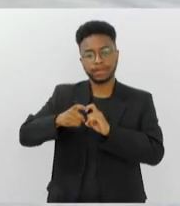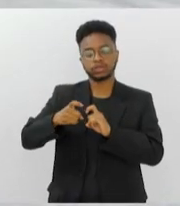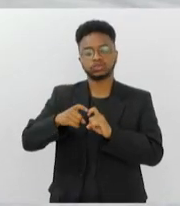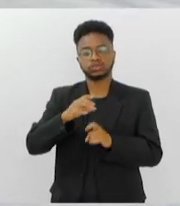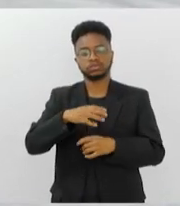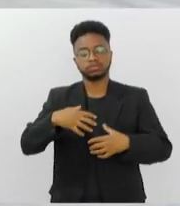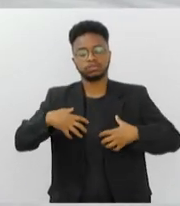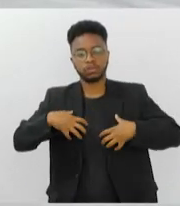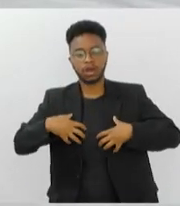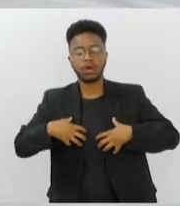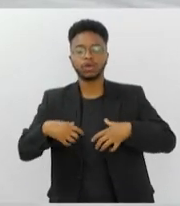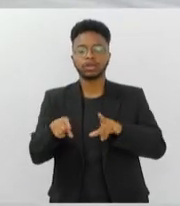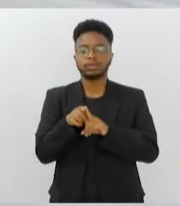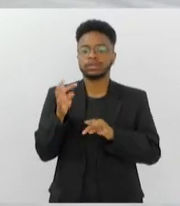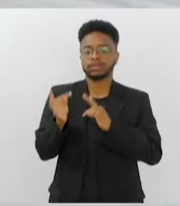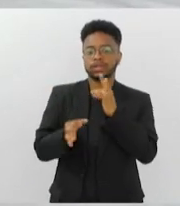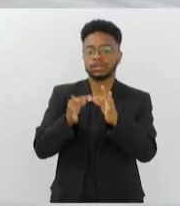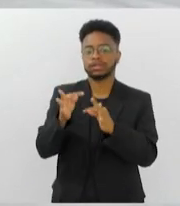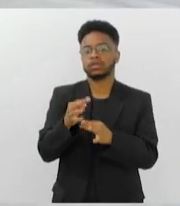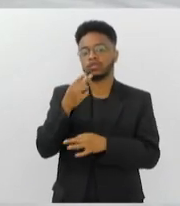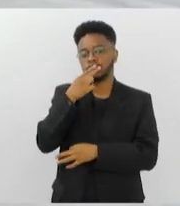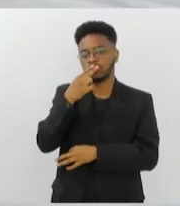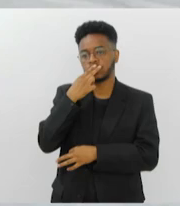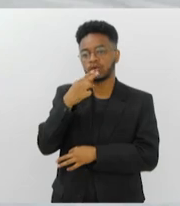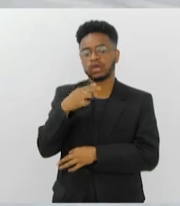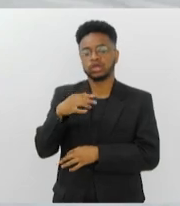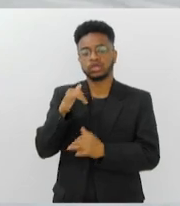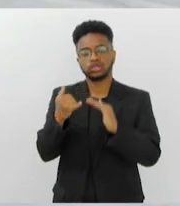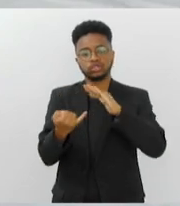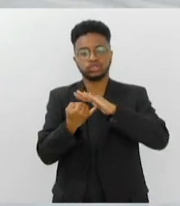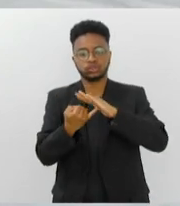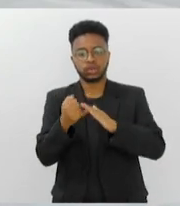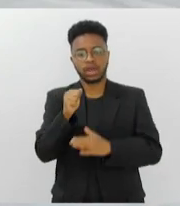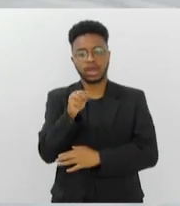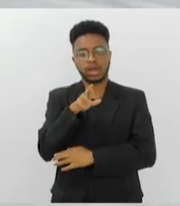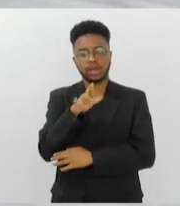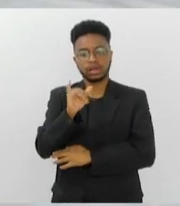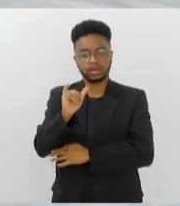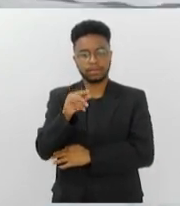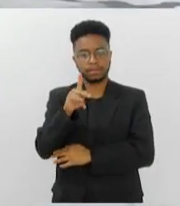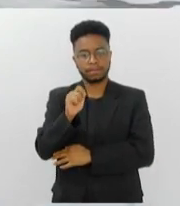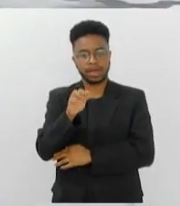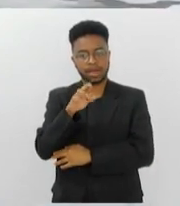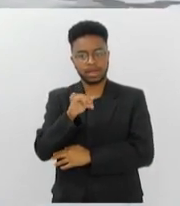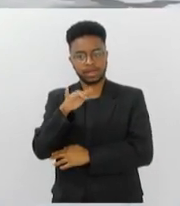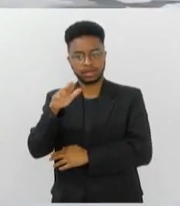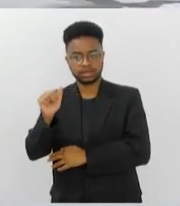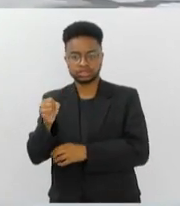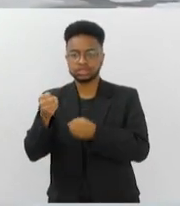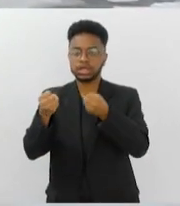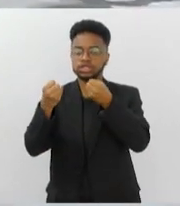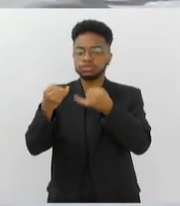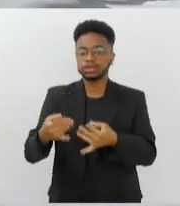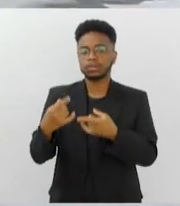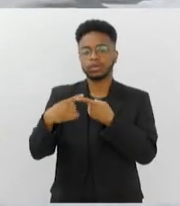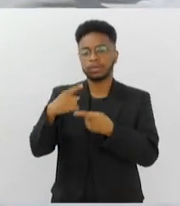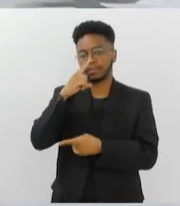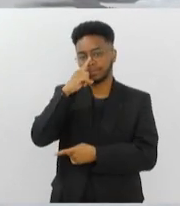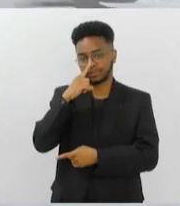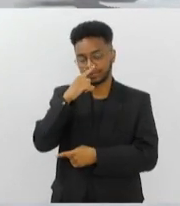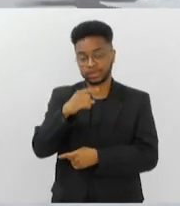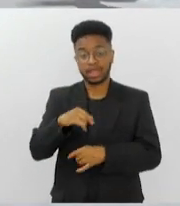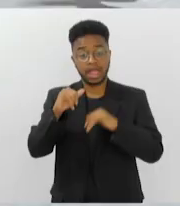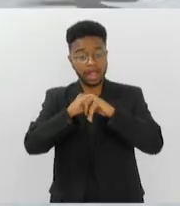do Tabagismo do Instituto Estadual de Doenças do Tórax e Ari Parreiras explica o risco. Essa campanha é importante para